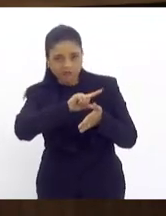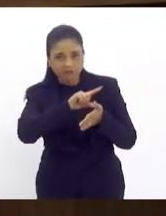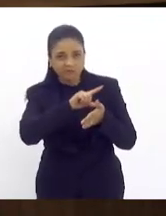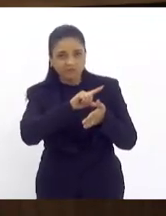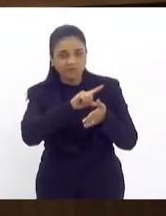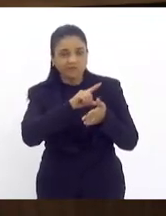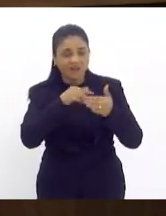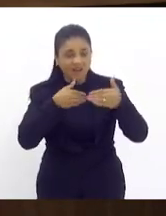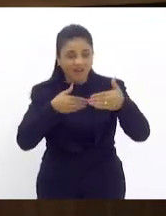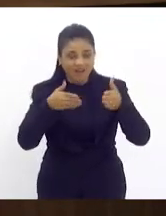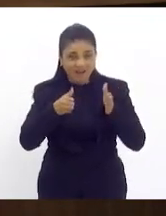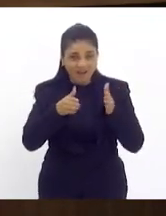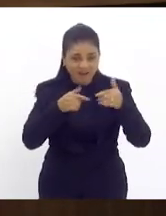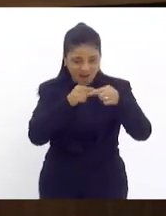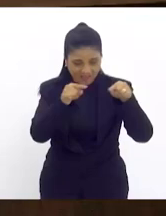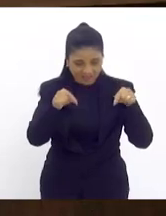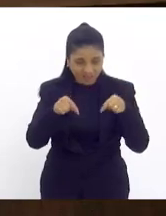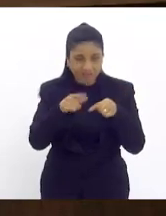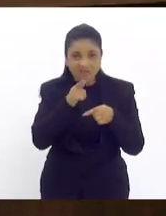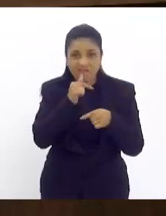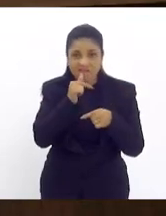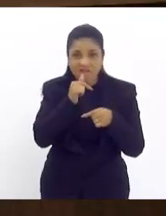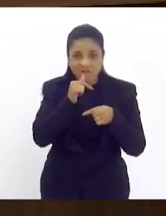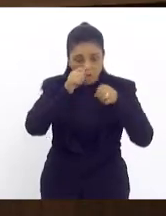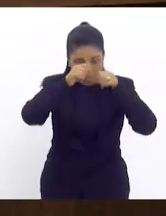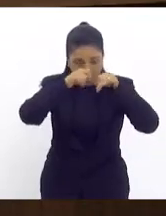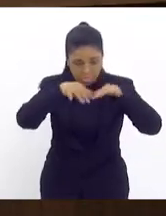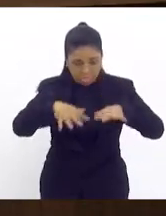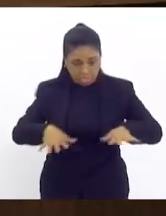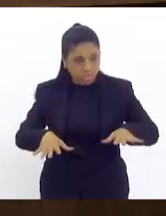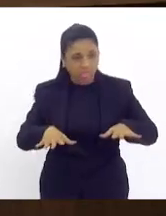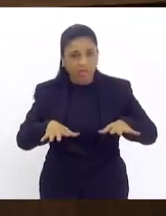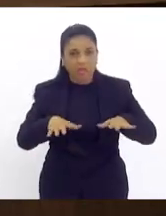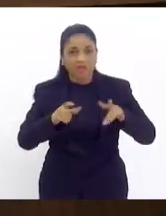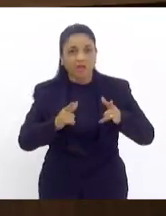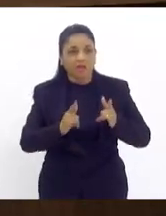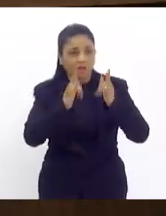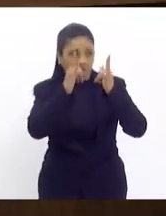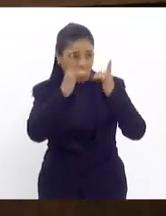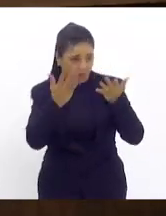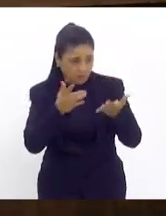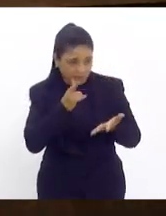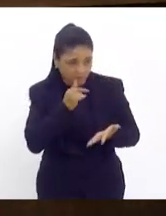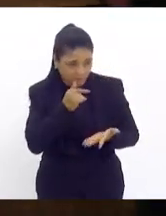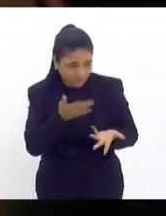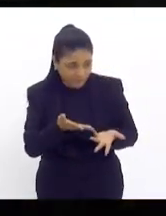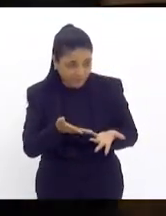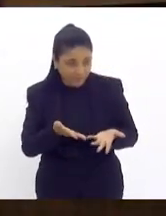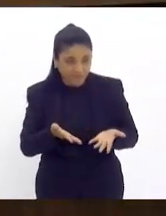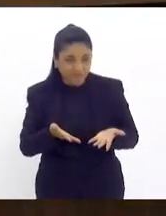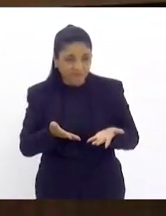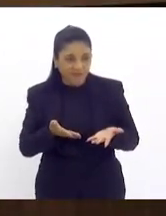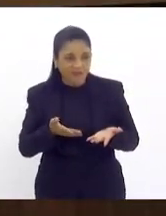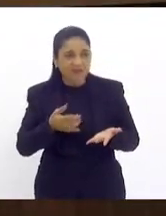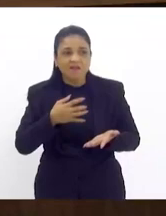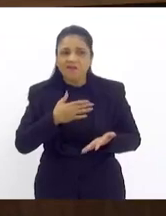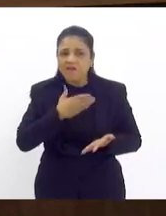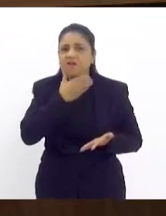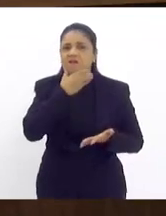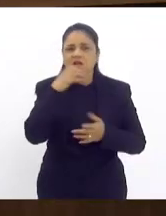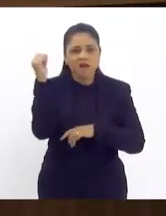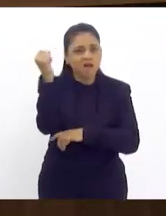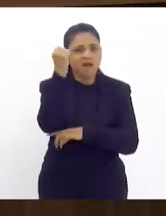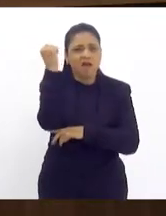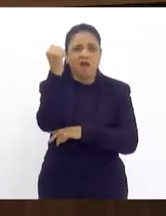destruíram foram destruídas inundaram várias residências então o governo do estado diante de um problema grave não só de